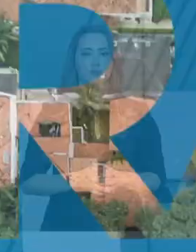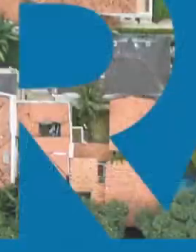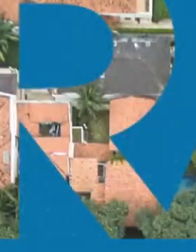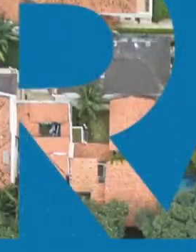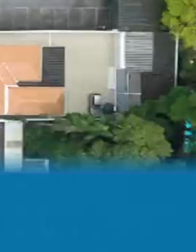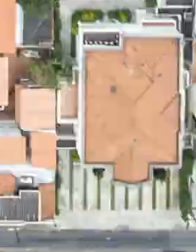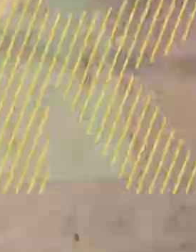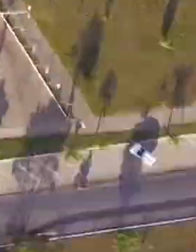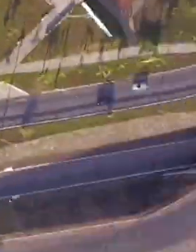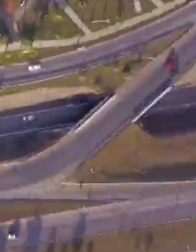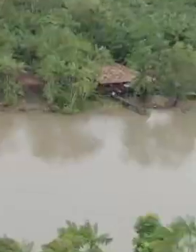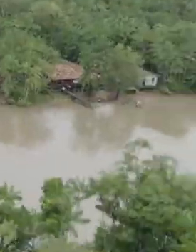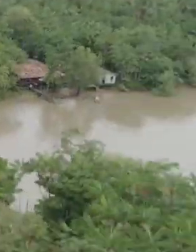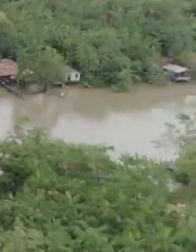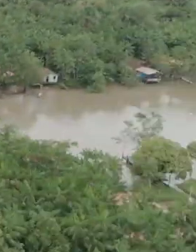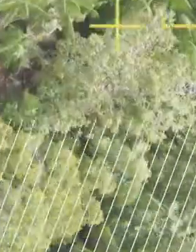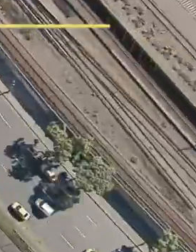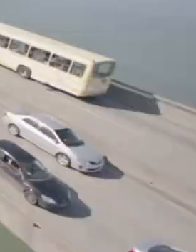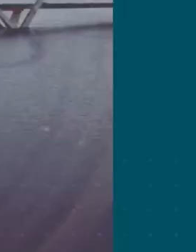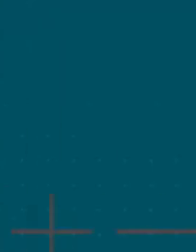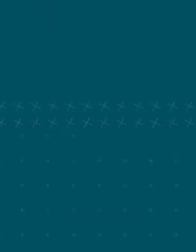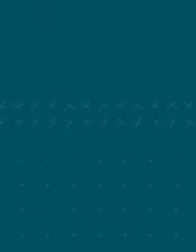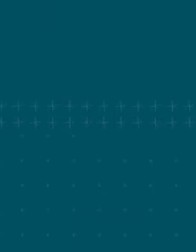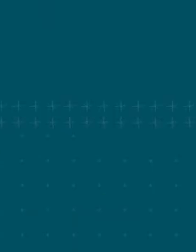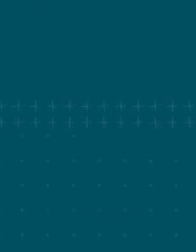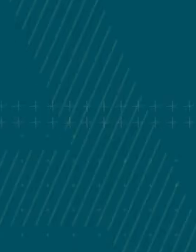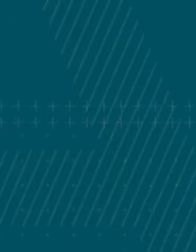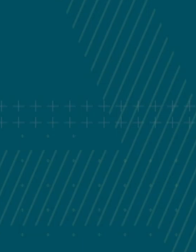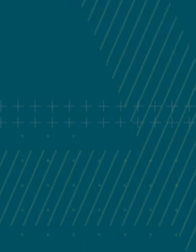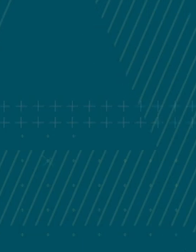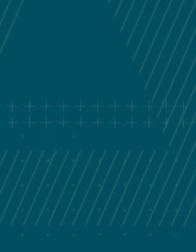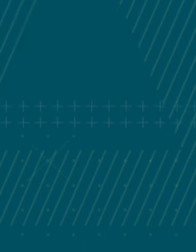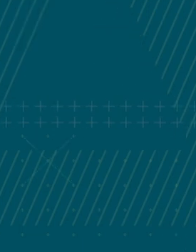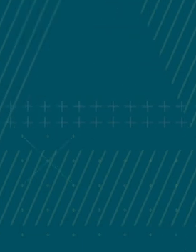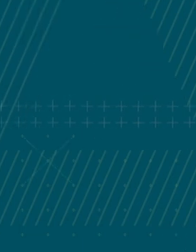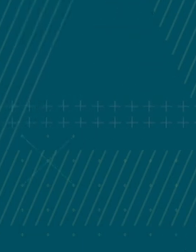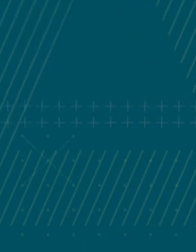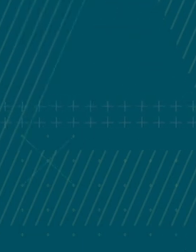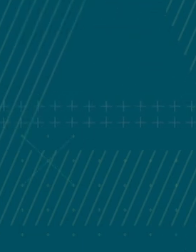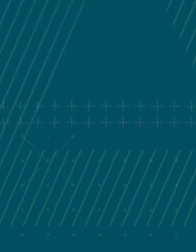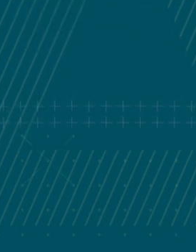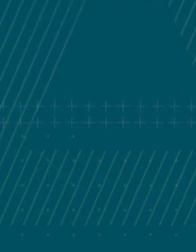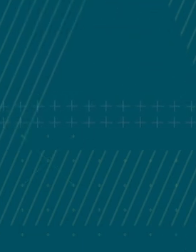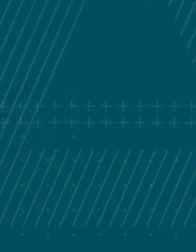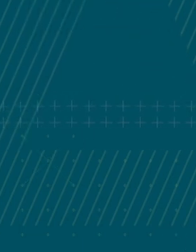Ficamos por aqui.